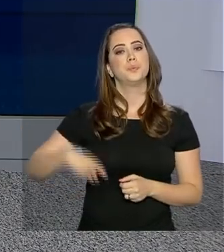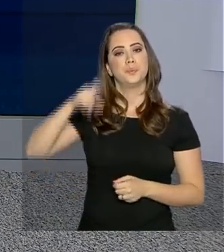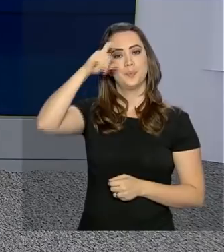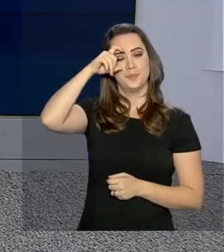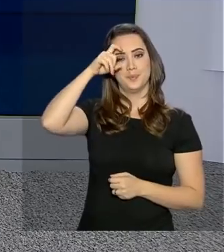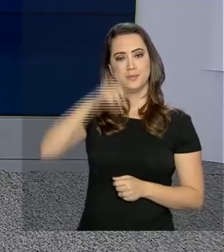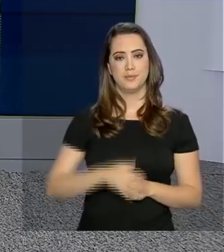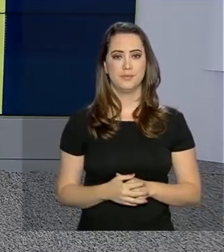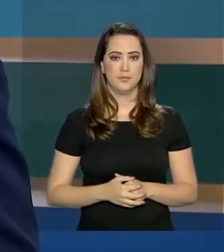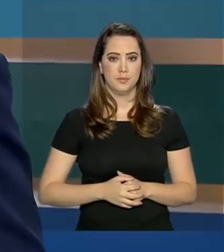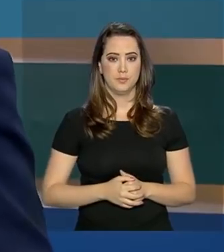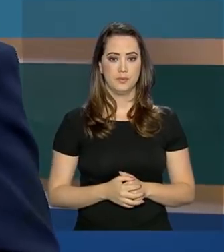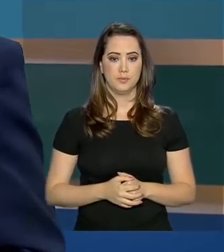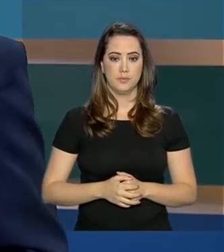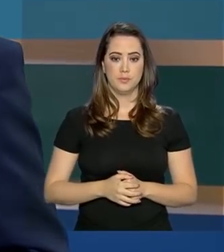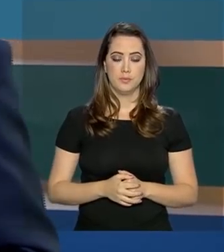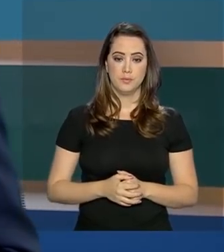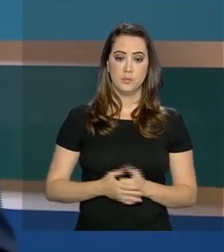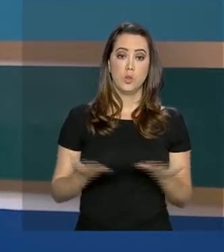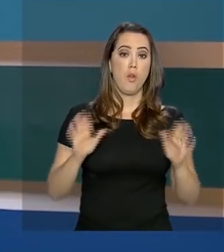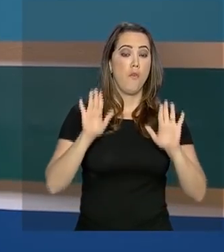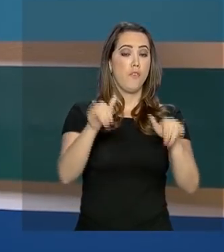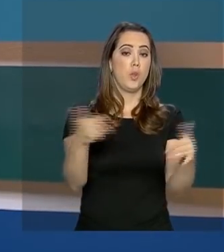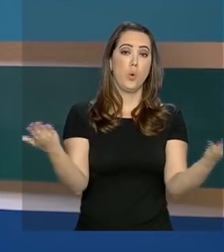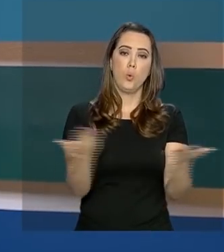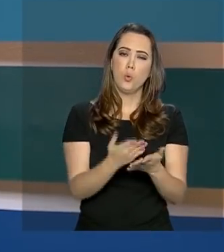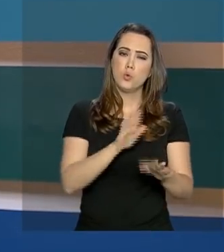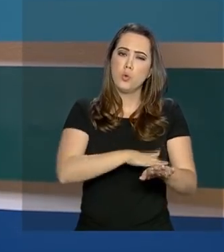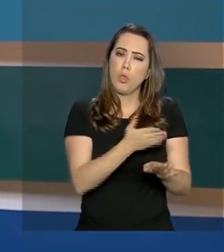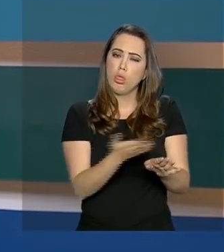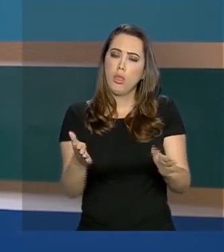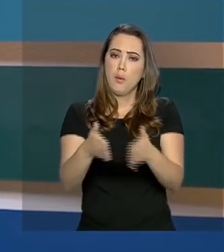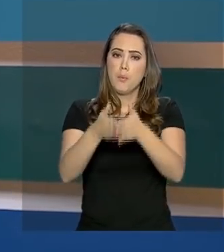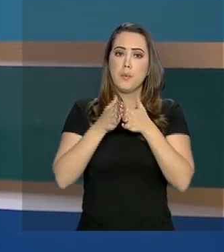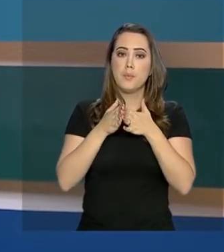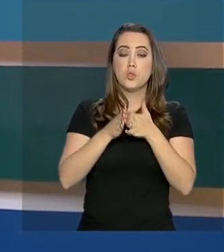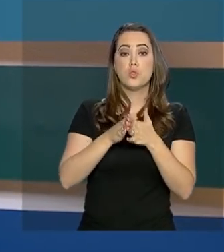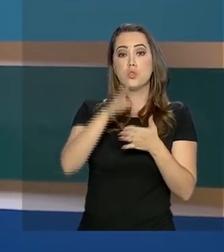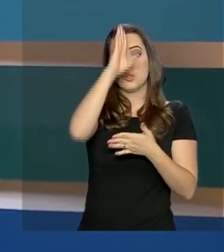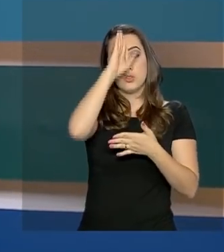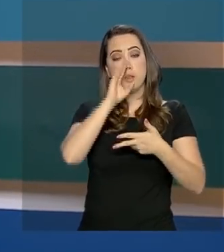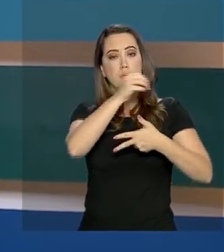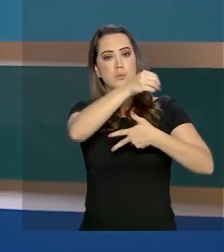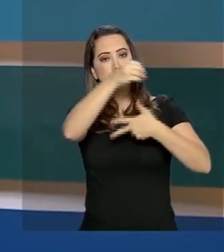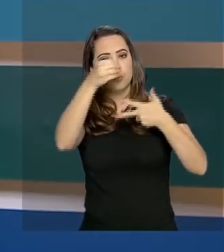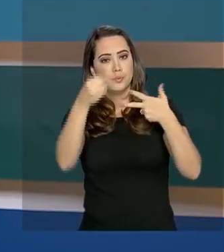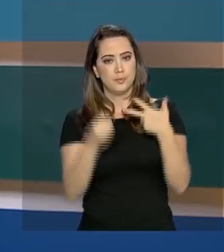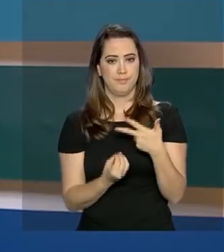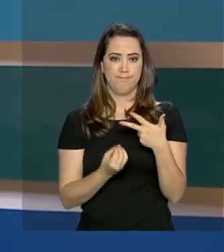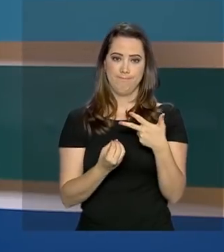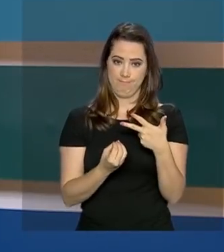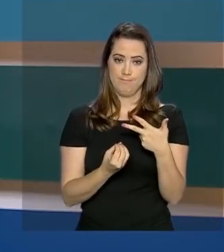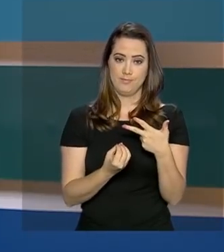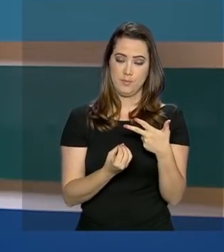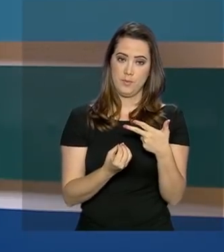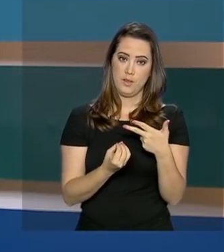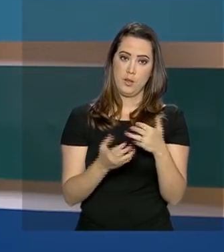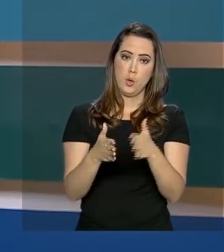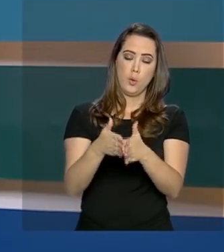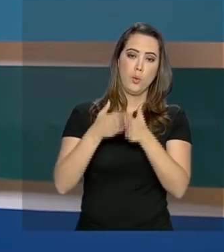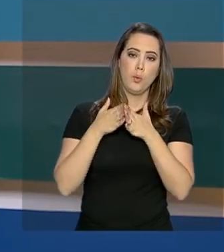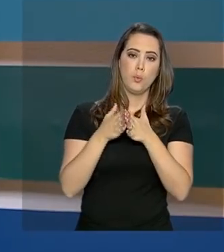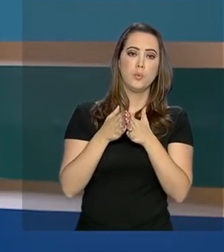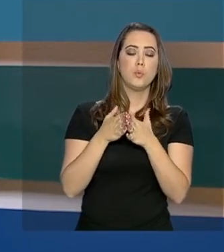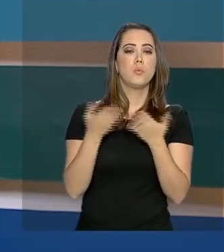Sérgio Moro. E termina hoje o prazo para pedir isenção da taxa de inscrição do Exame Nacional do Ensino